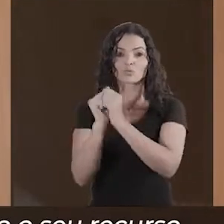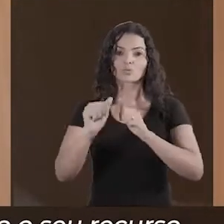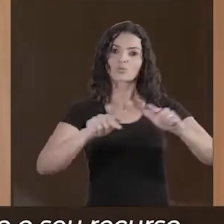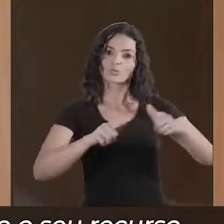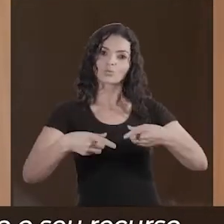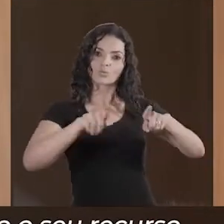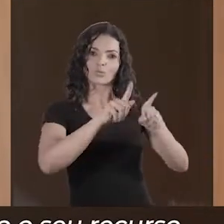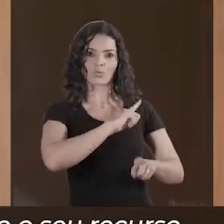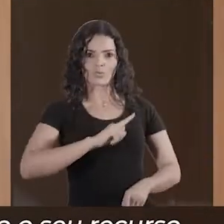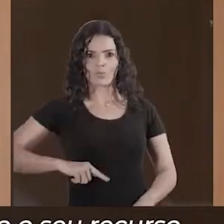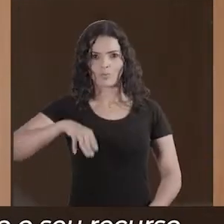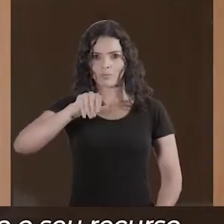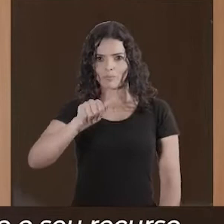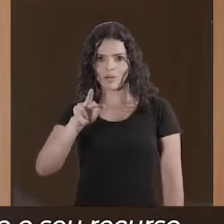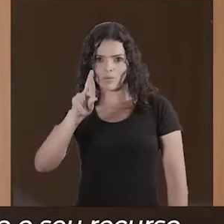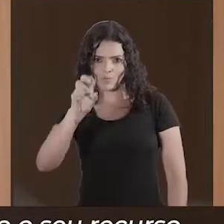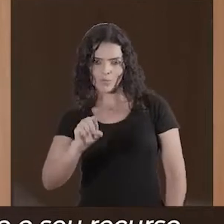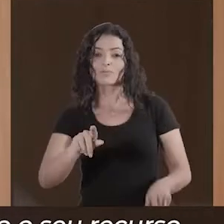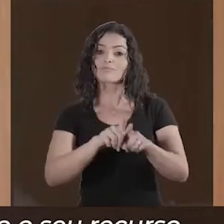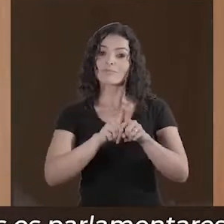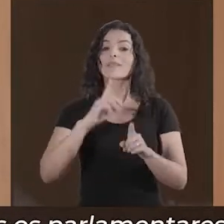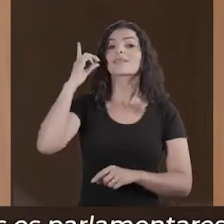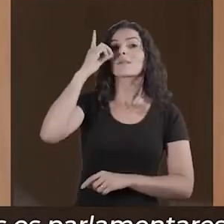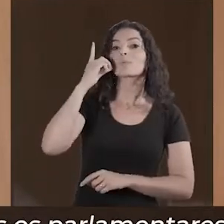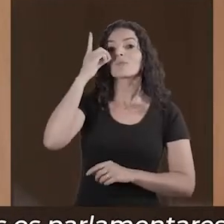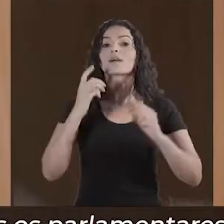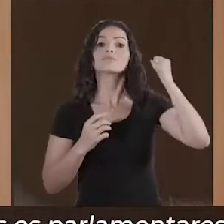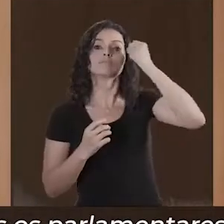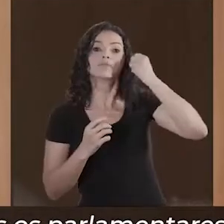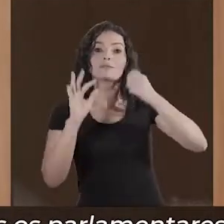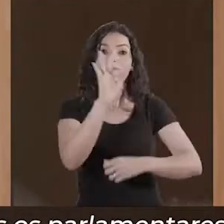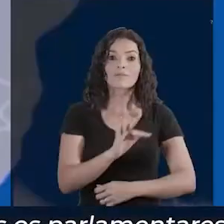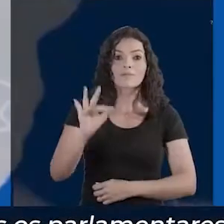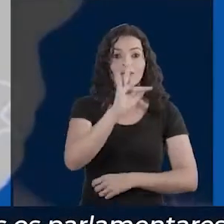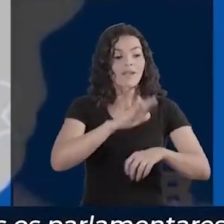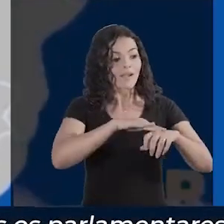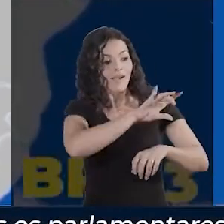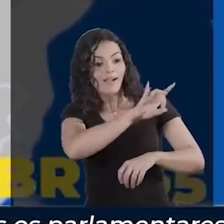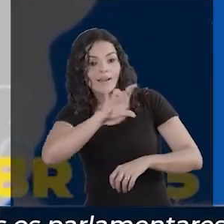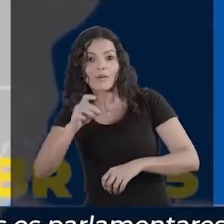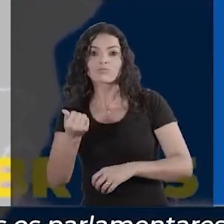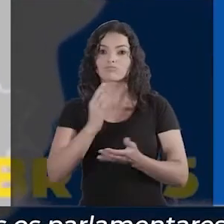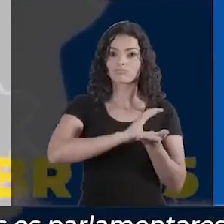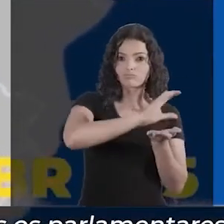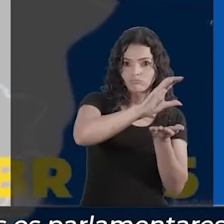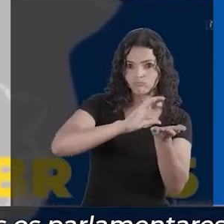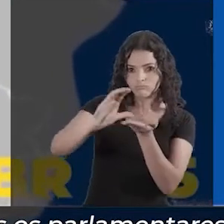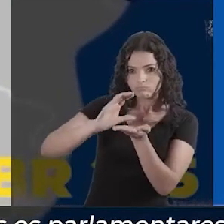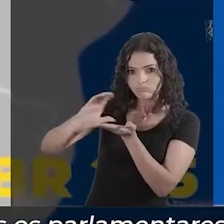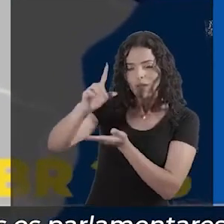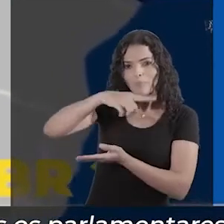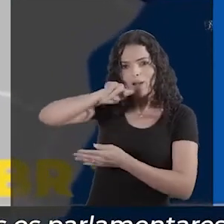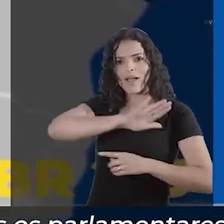bancada federal, pois cada um tem colocado o seu recurso para os seus municípios. São várias iniciativas